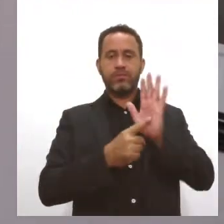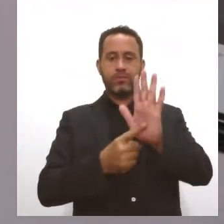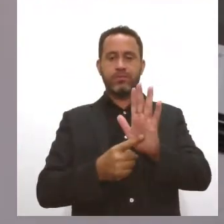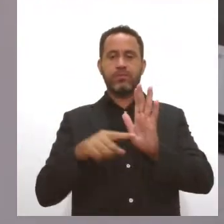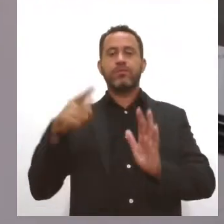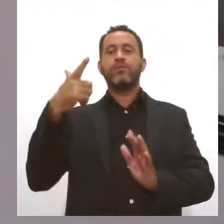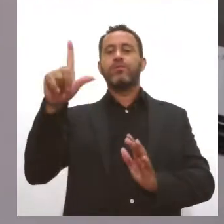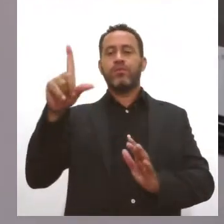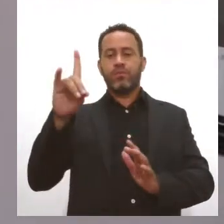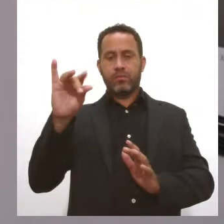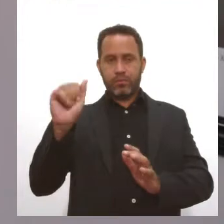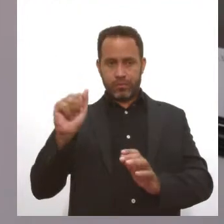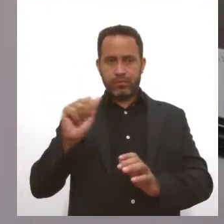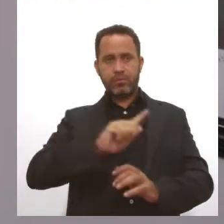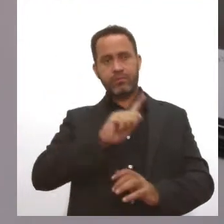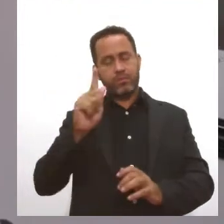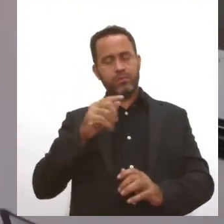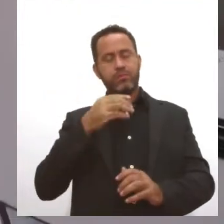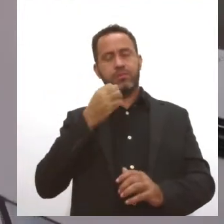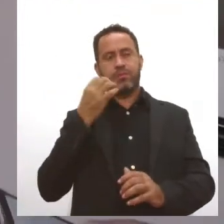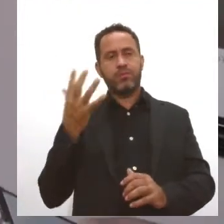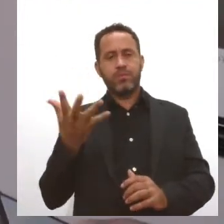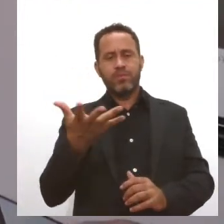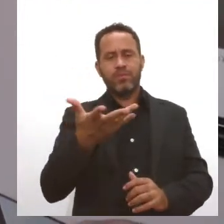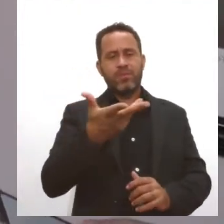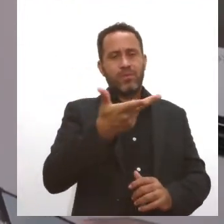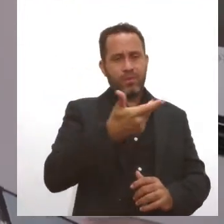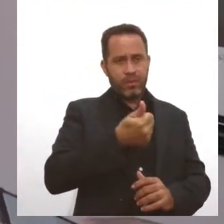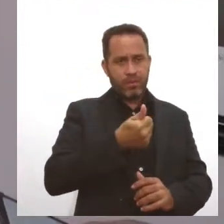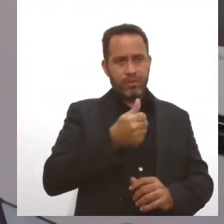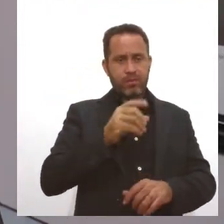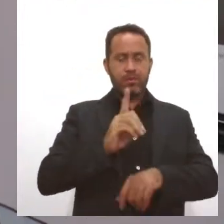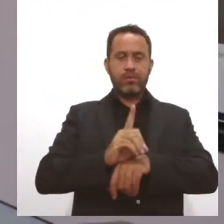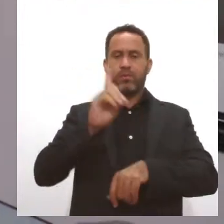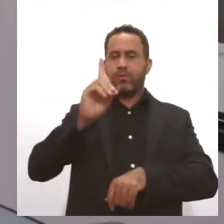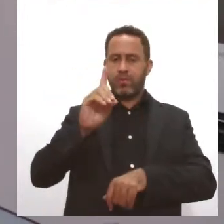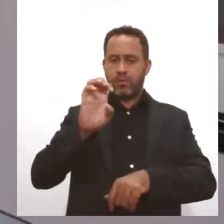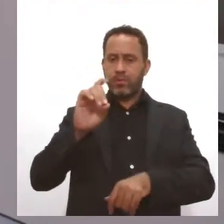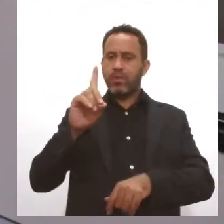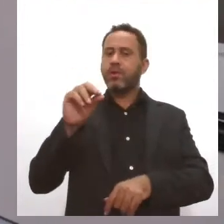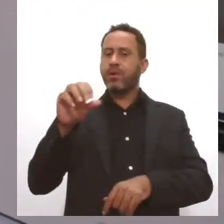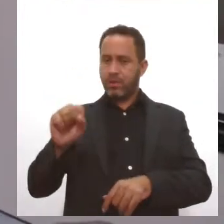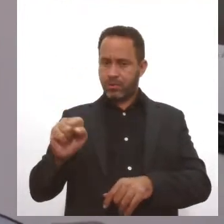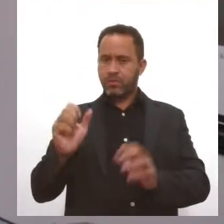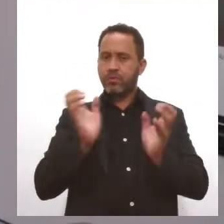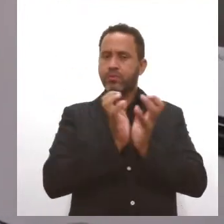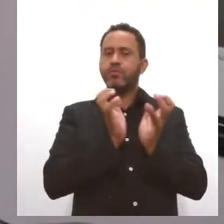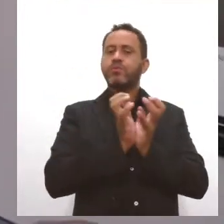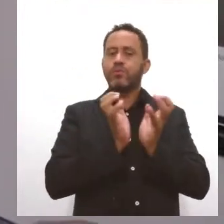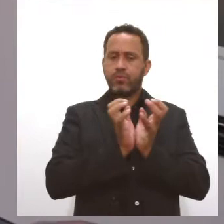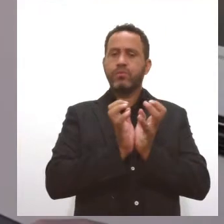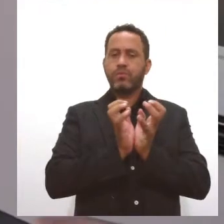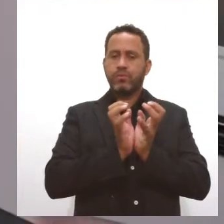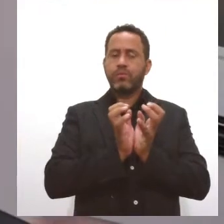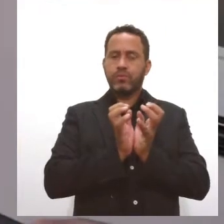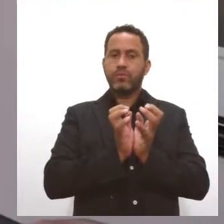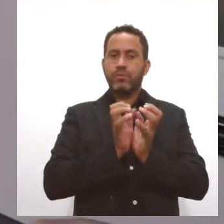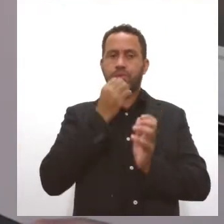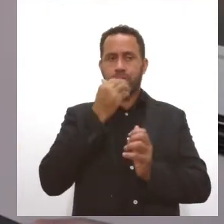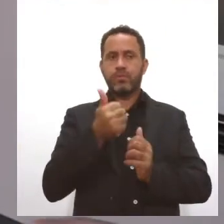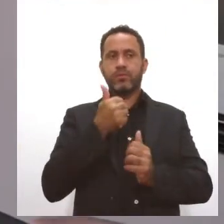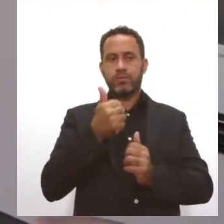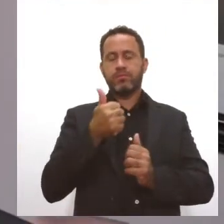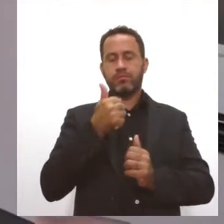momentos gestões de excelência. E o doutor Edson Ulisses, com a sua equipe, que compõe, com a equipe